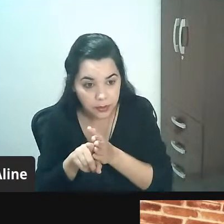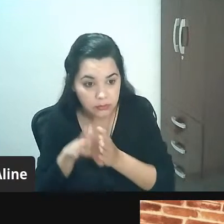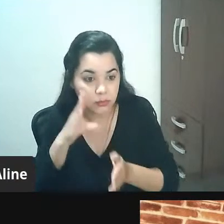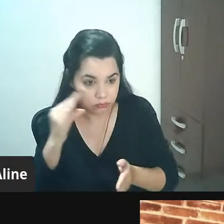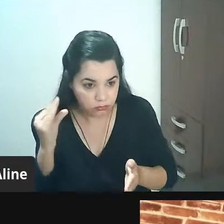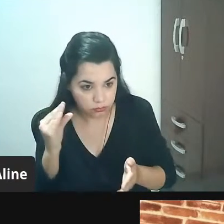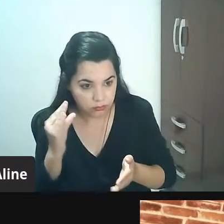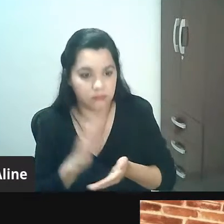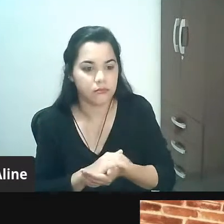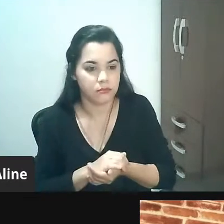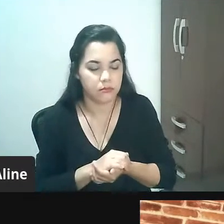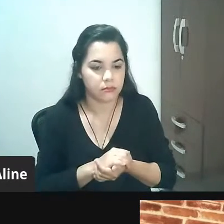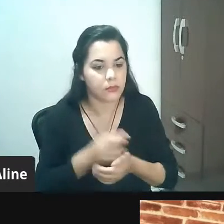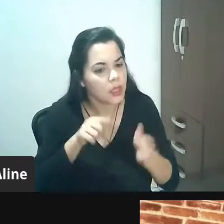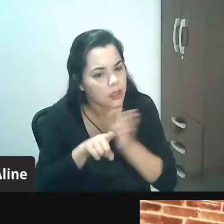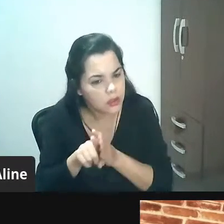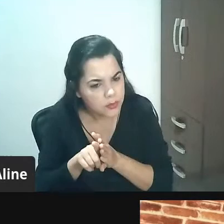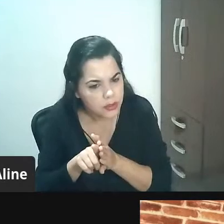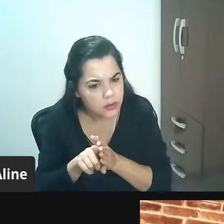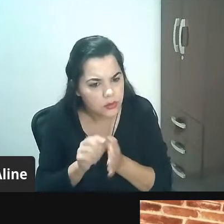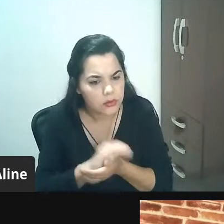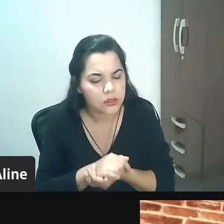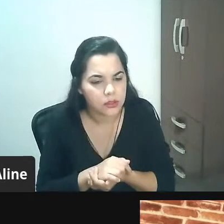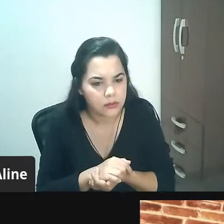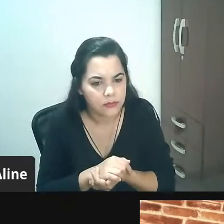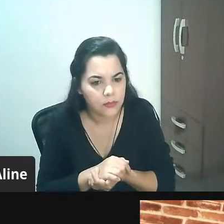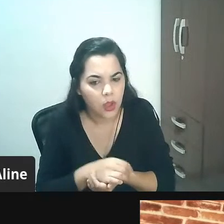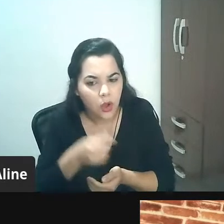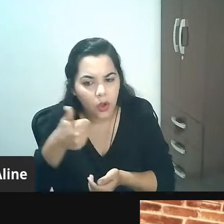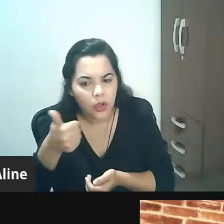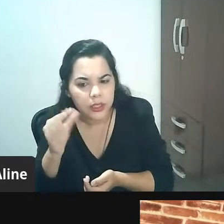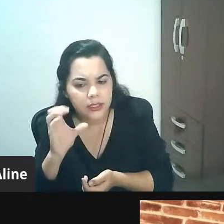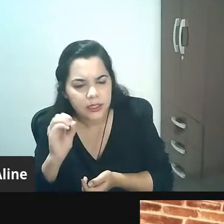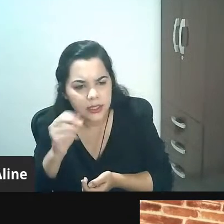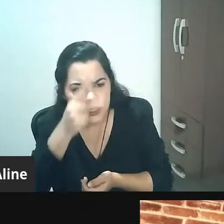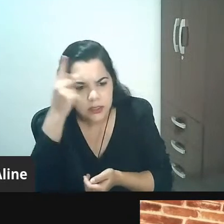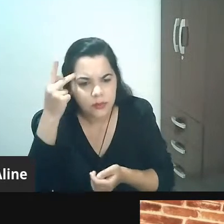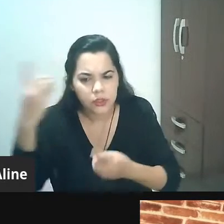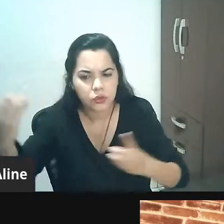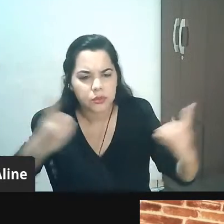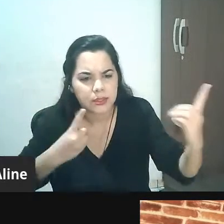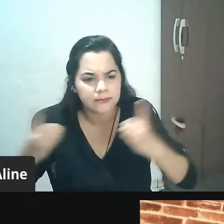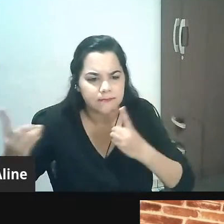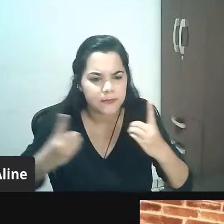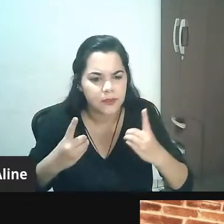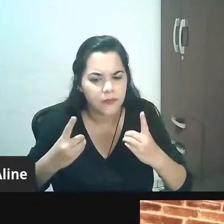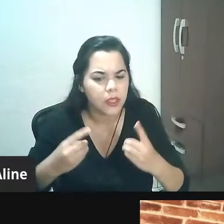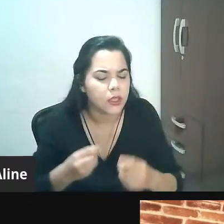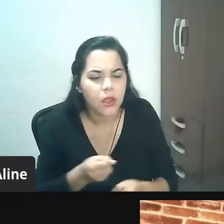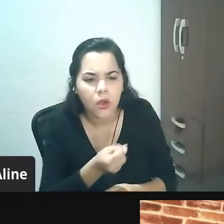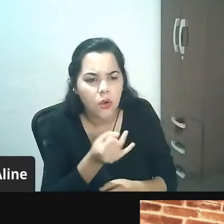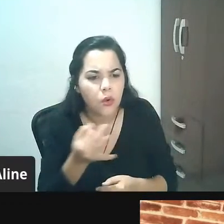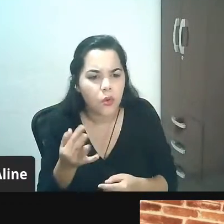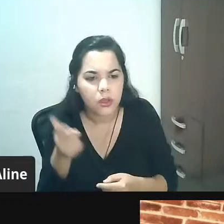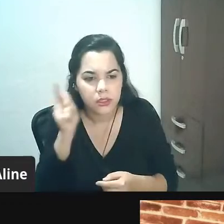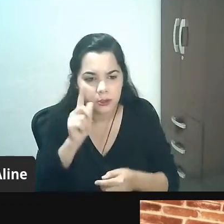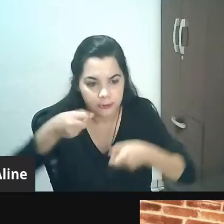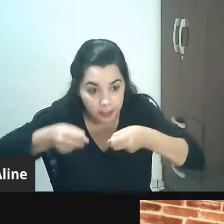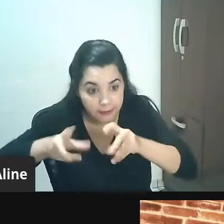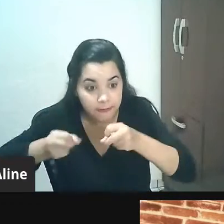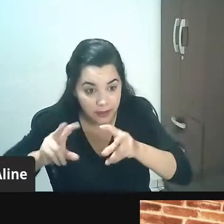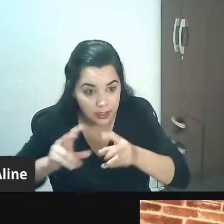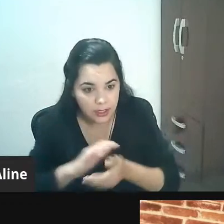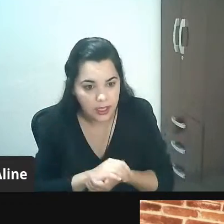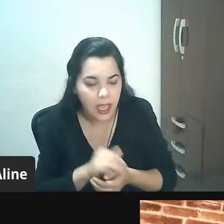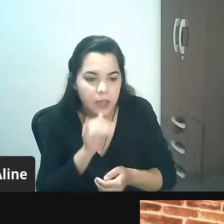aí você pode perguntar para ele vem cá de cada 10 pessoas que entram aqui para quantas você vende aí digamos que ele fale de cada